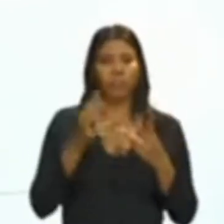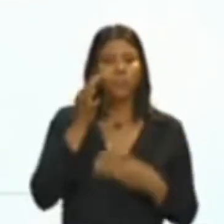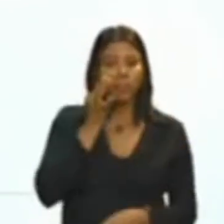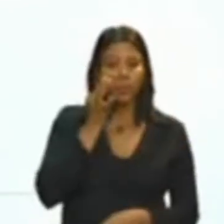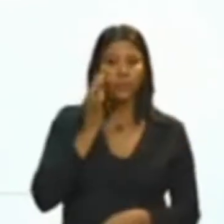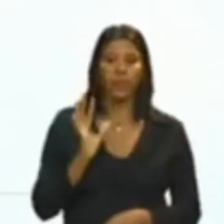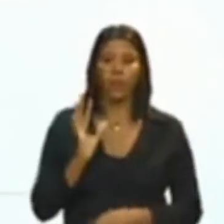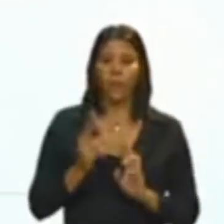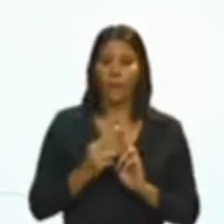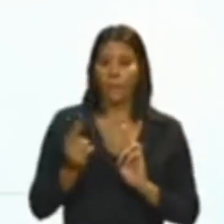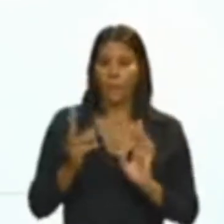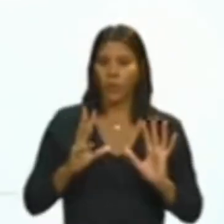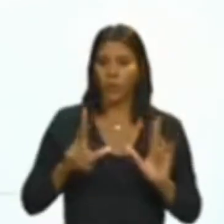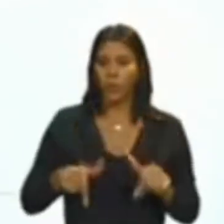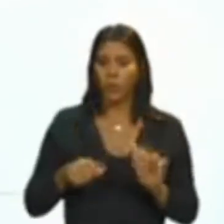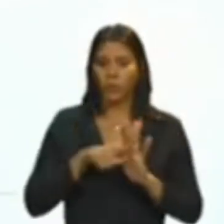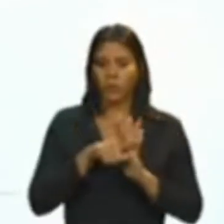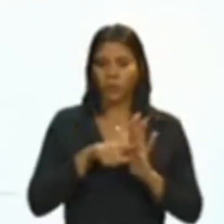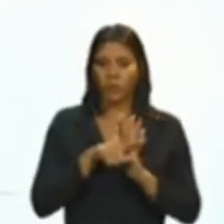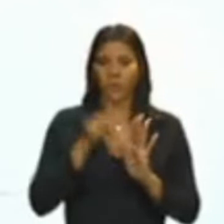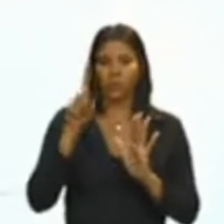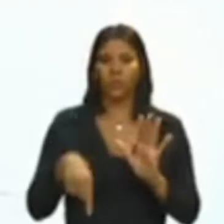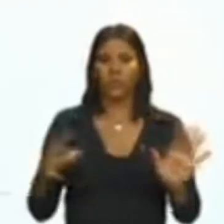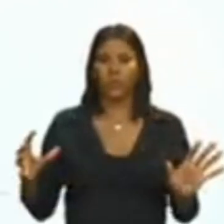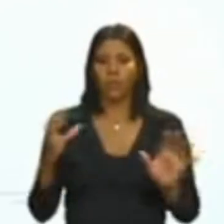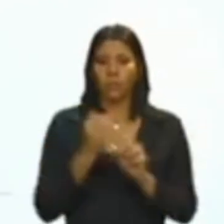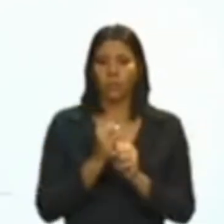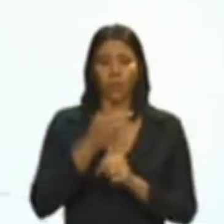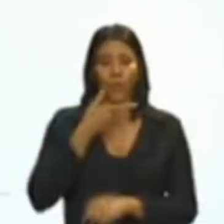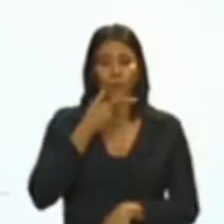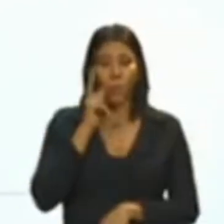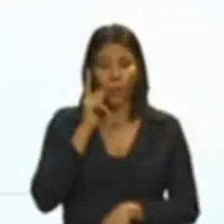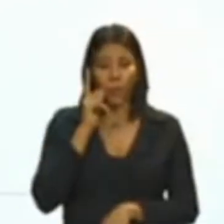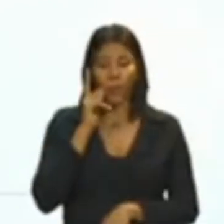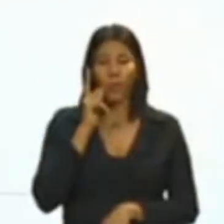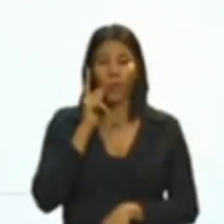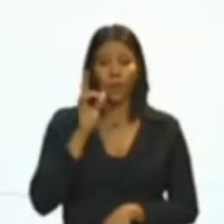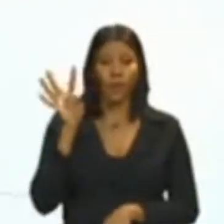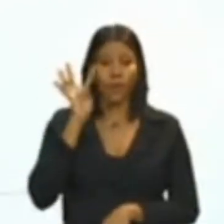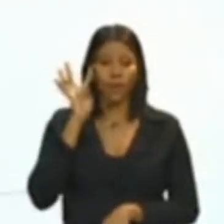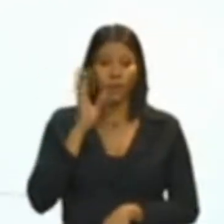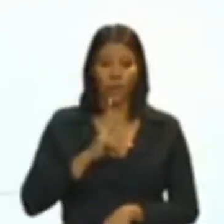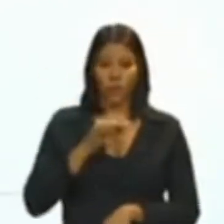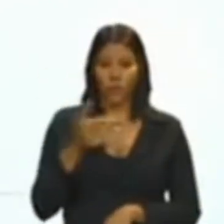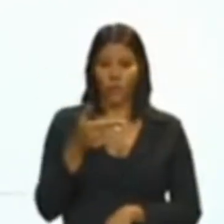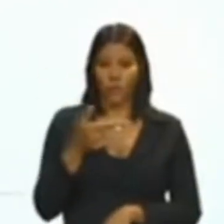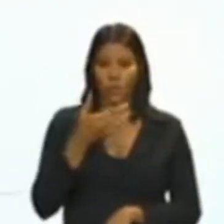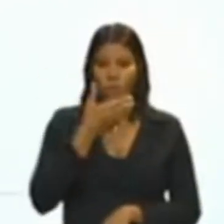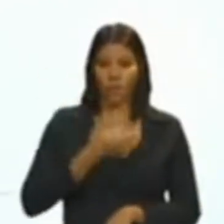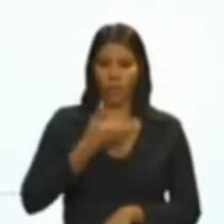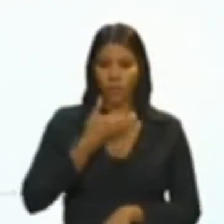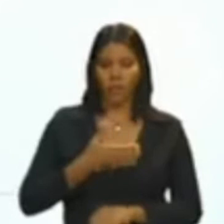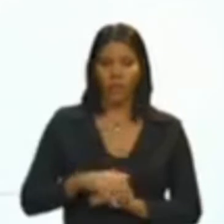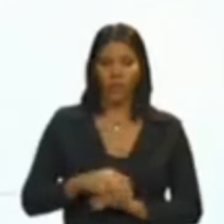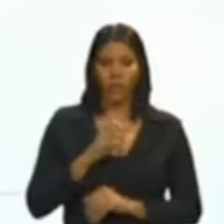Todos esses dados foram dados que foram fechados até ontem, quarta-feira, dia 22 de dezembro. Dia